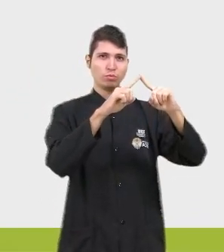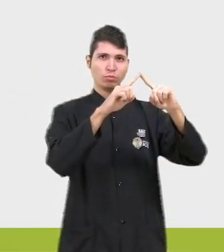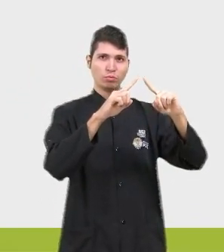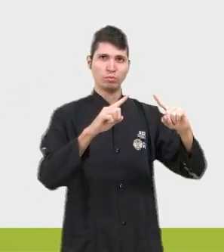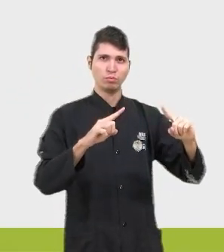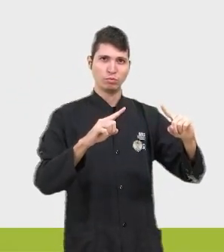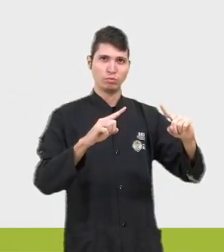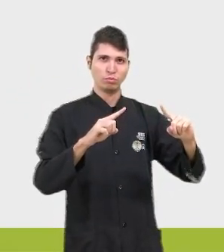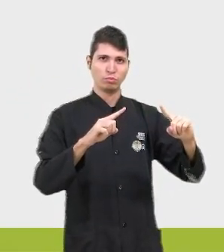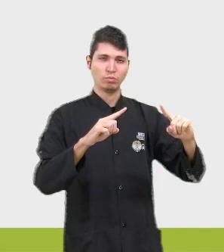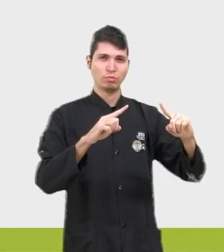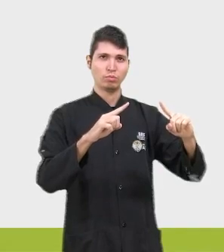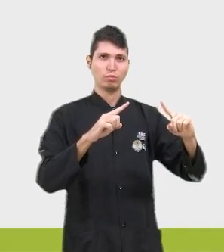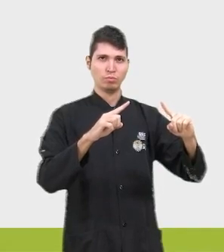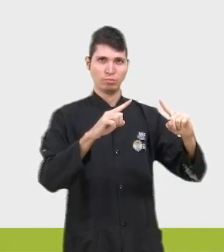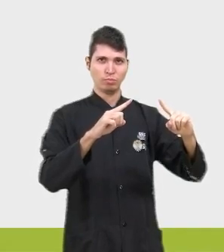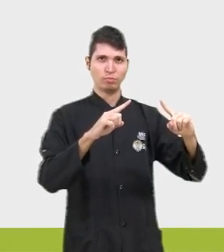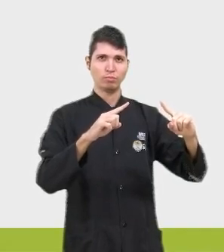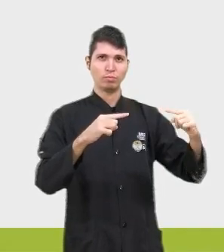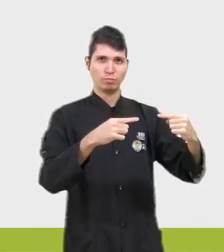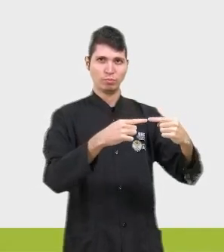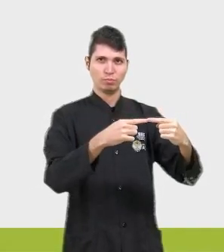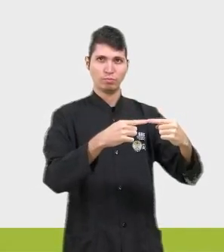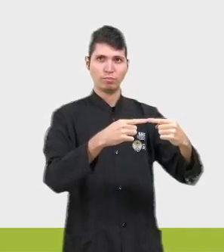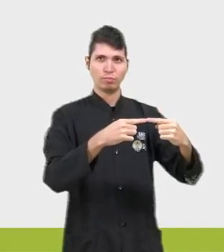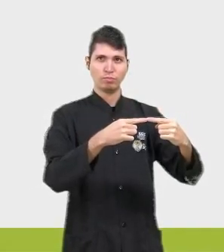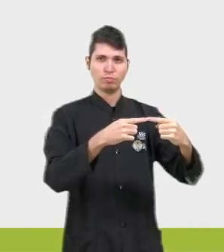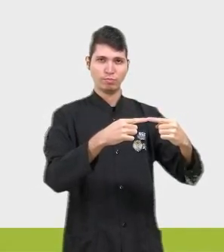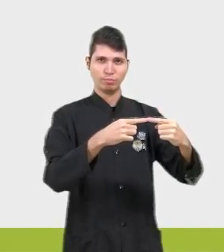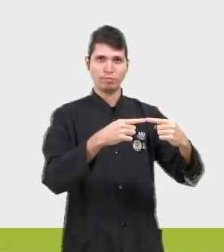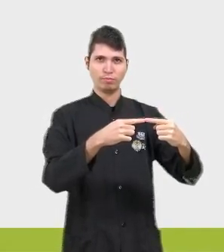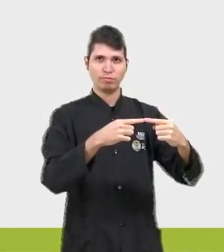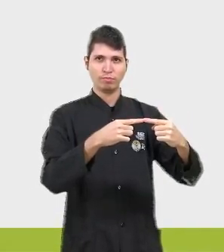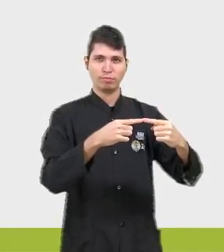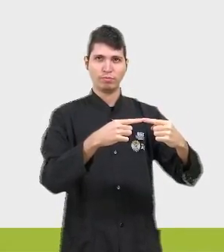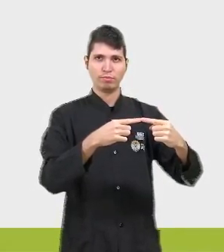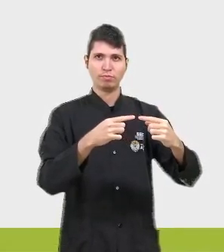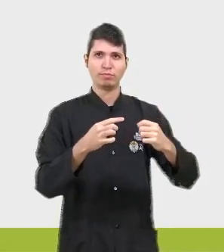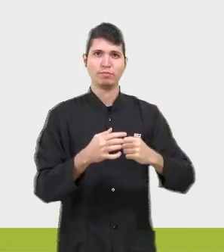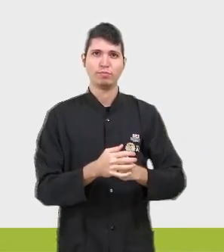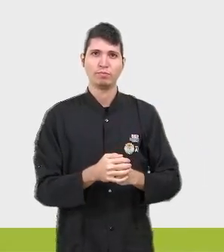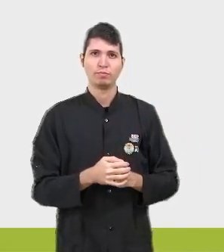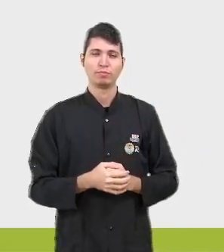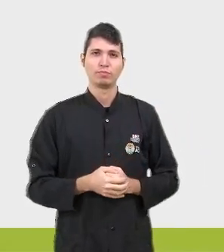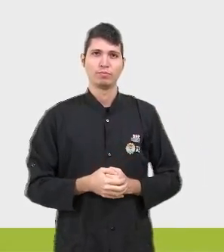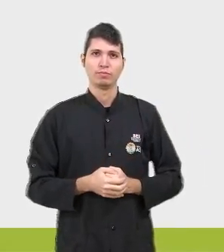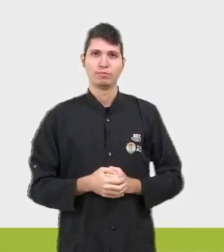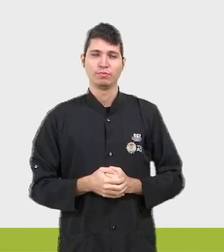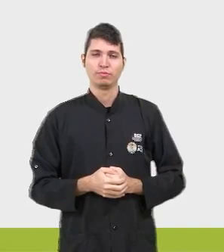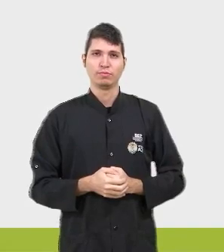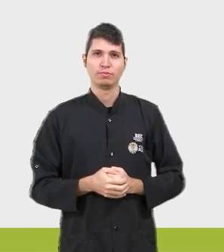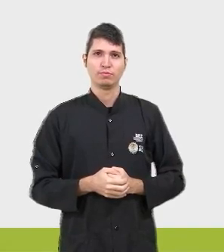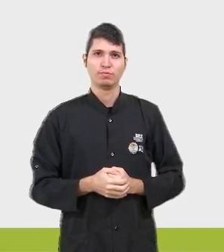um triângulo aqui, se você considerar um triângulo equilátero, pelas dimensões serem iguais, mas podem ser triângulos,